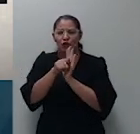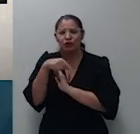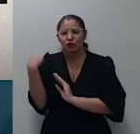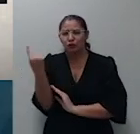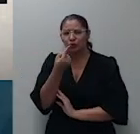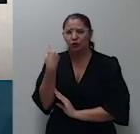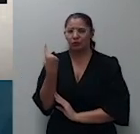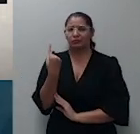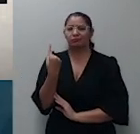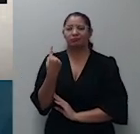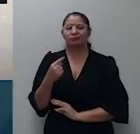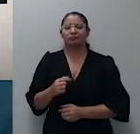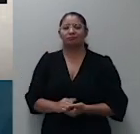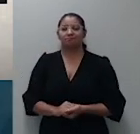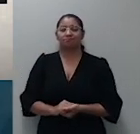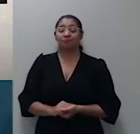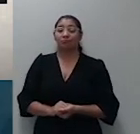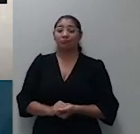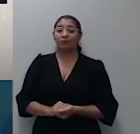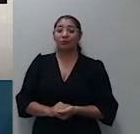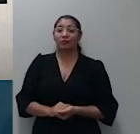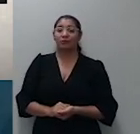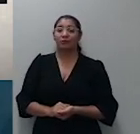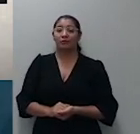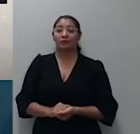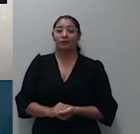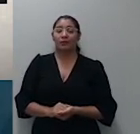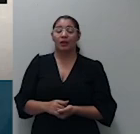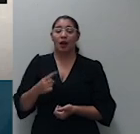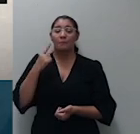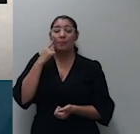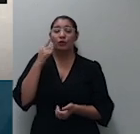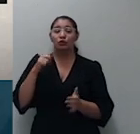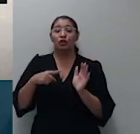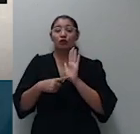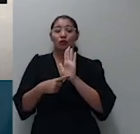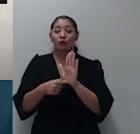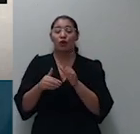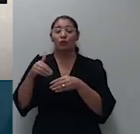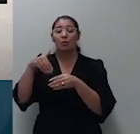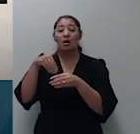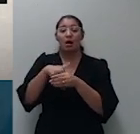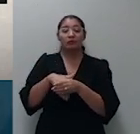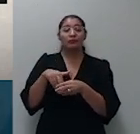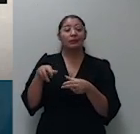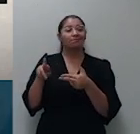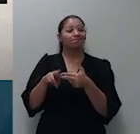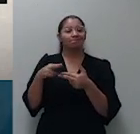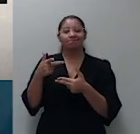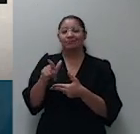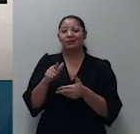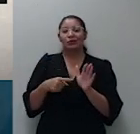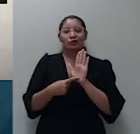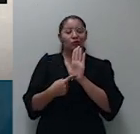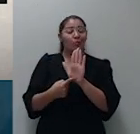constato que como já ressaltado no voto do eminente relator não se mostram essas razões